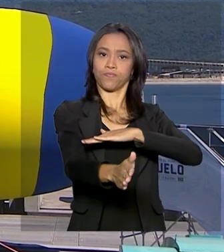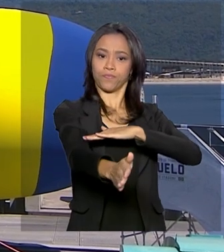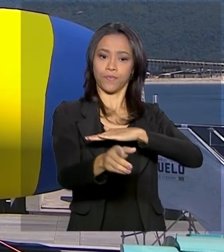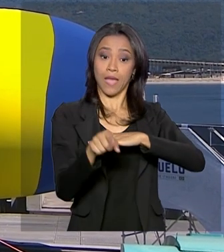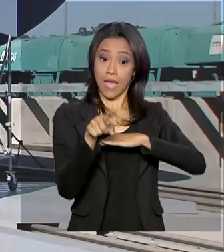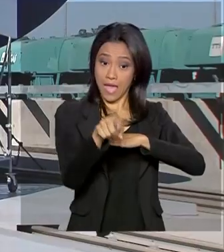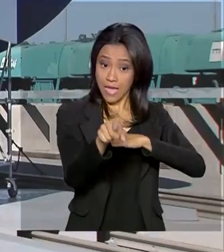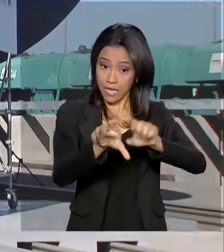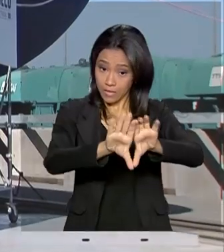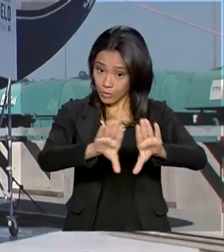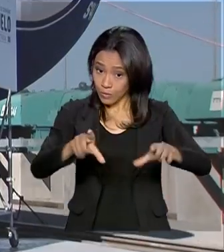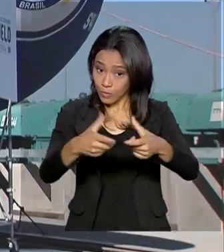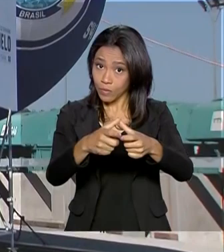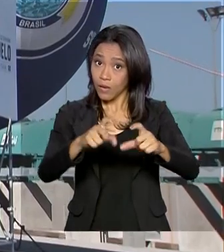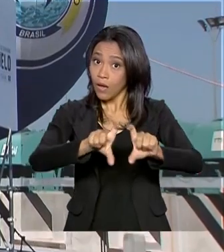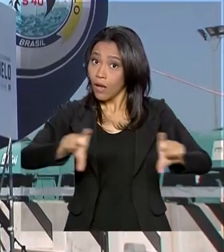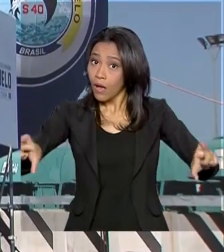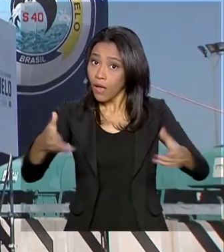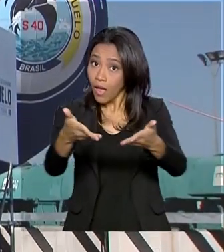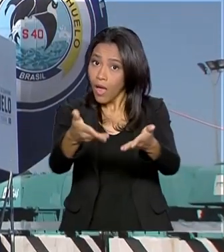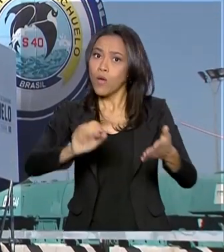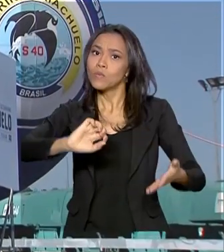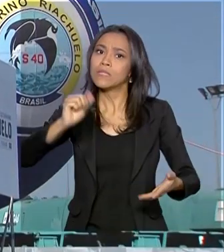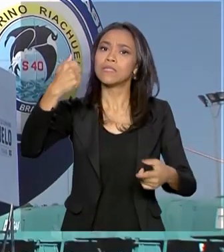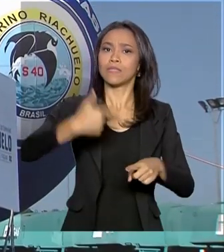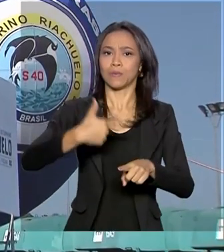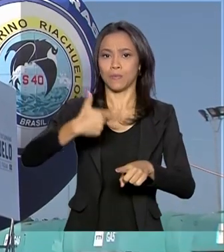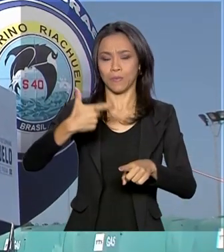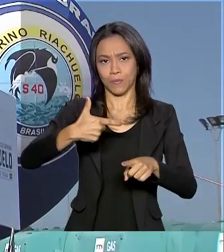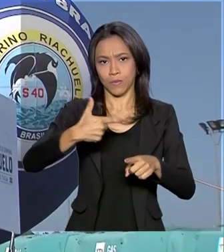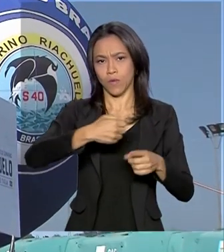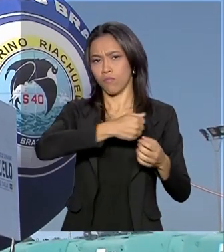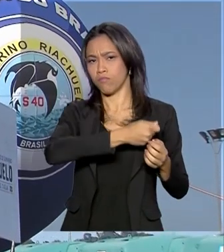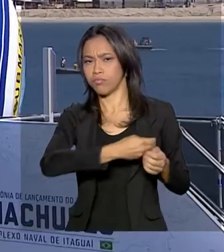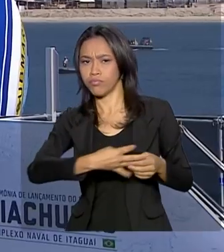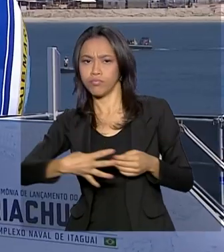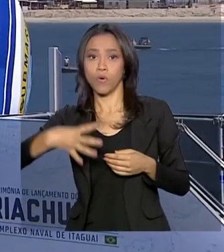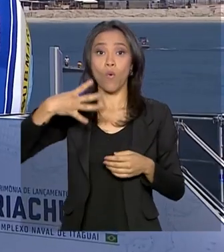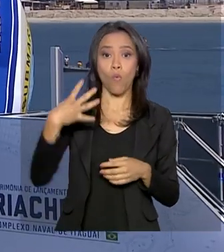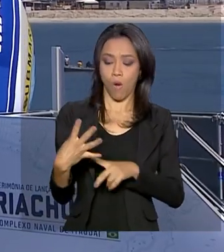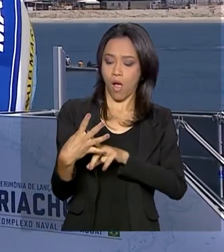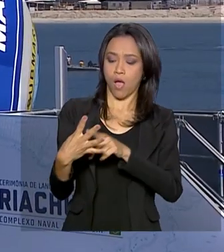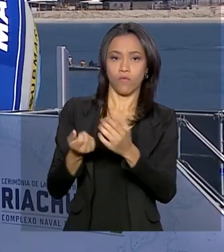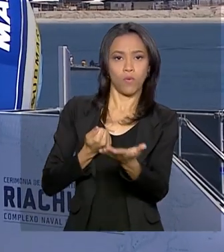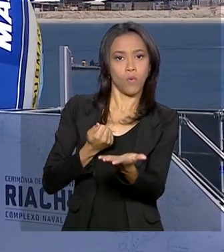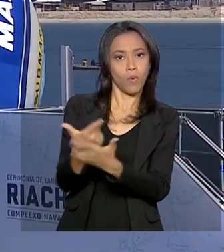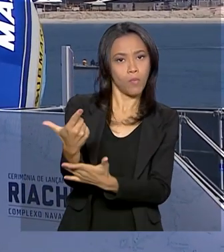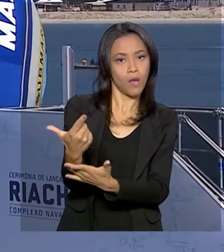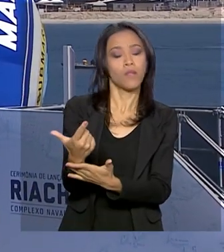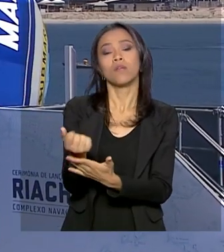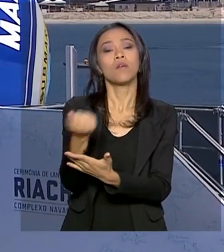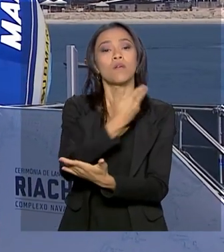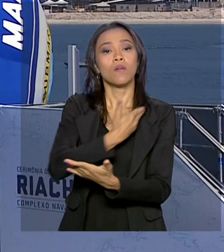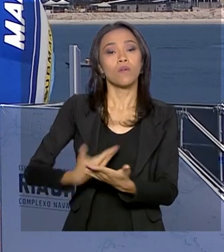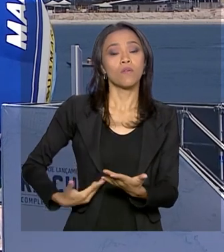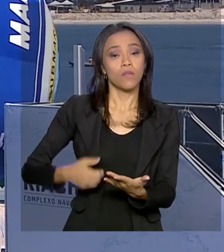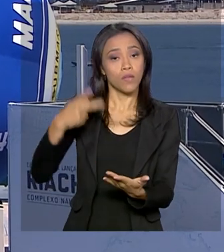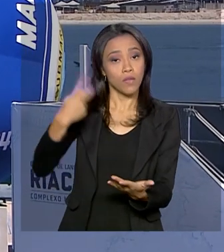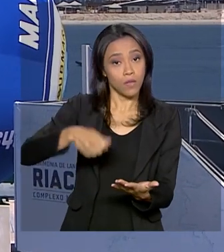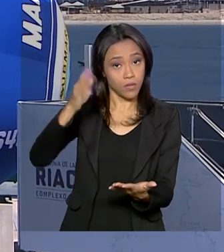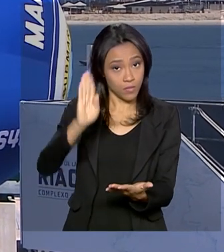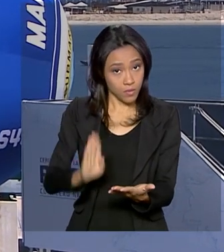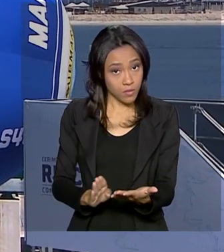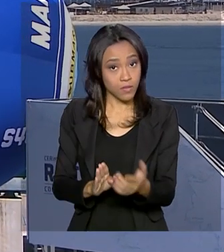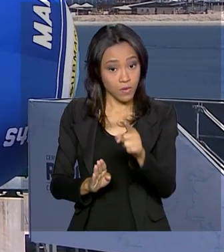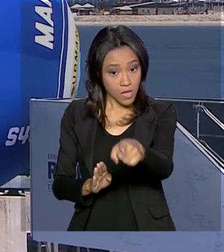Humaitá, é o segundo dos quatro submarinos que foram comprados pelo governo brasileiro, do governo francês.